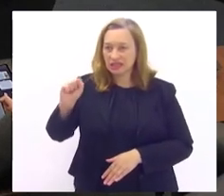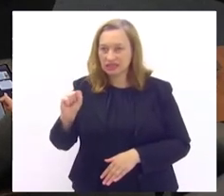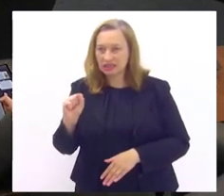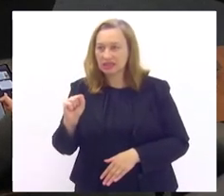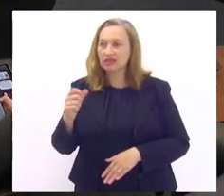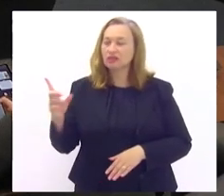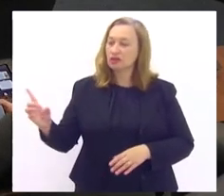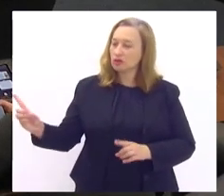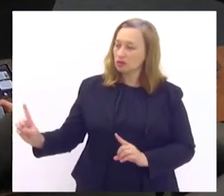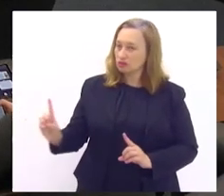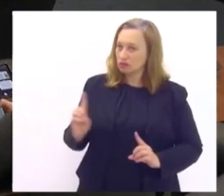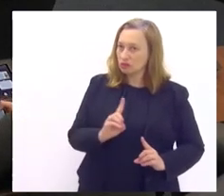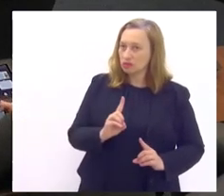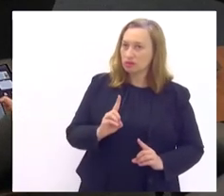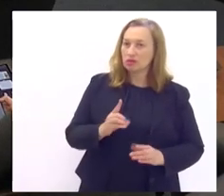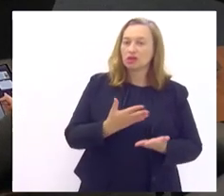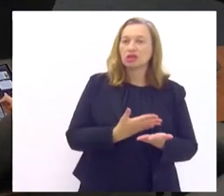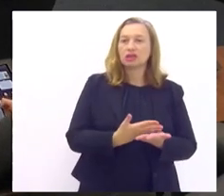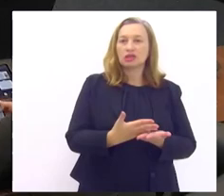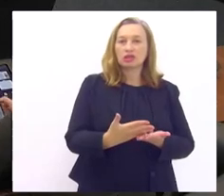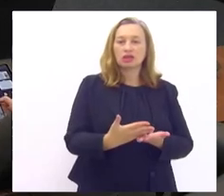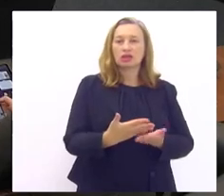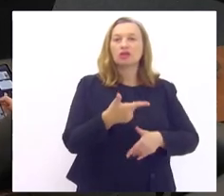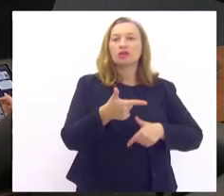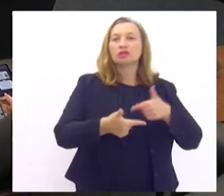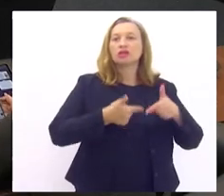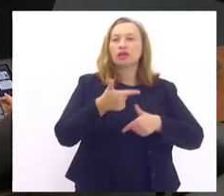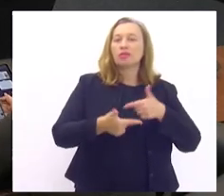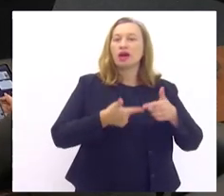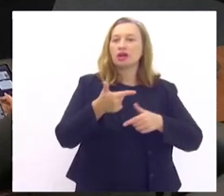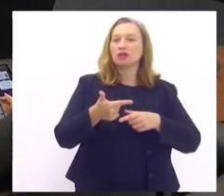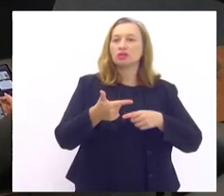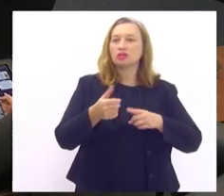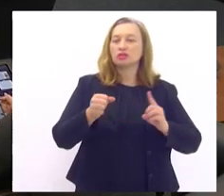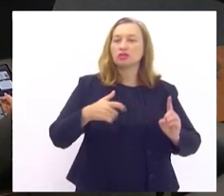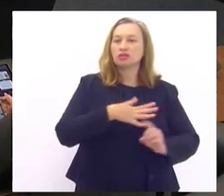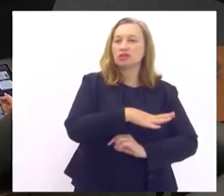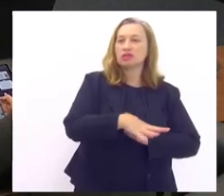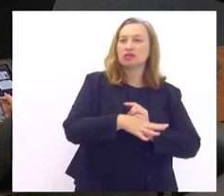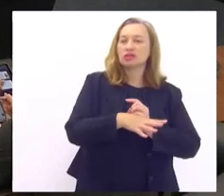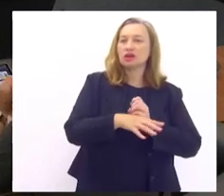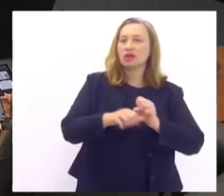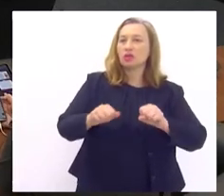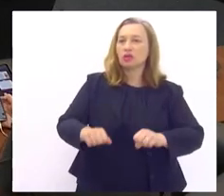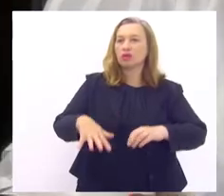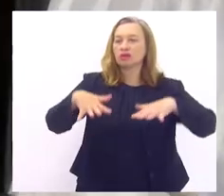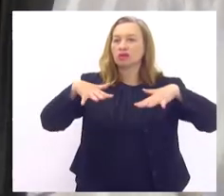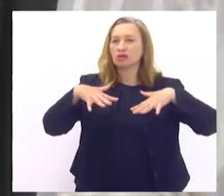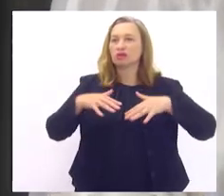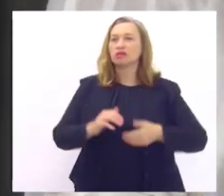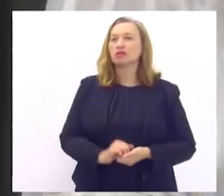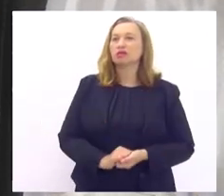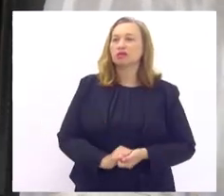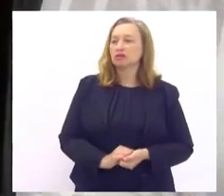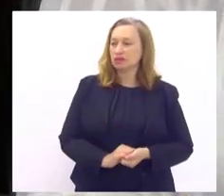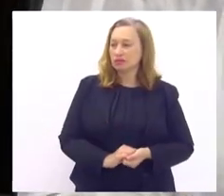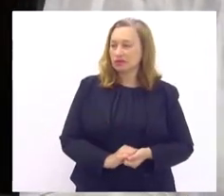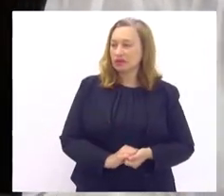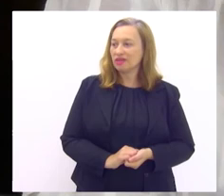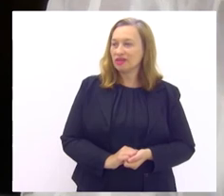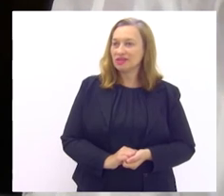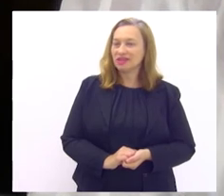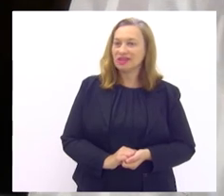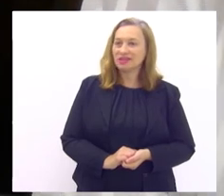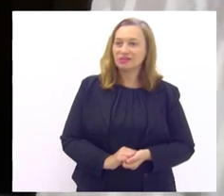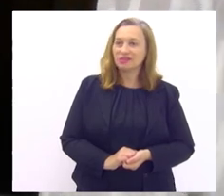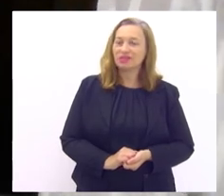começar o nosso trabalho social aqui na parte de cima aqui do plenário e eu queria que a doutora Regina explicasse mais